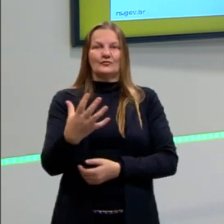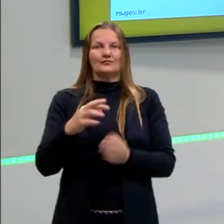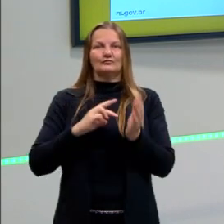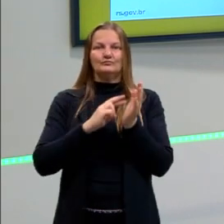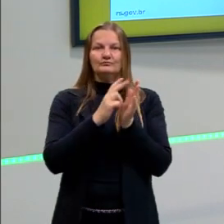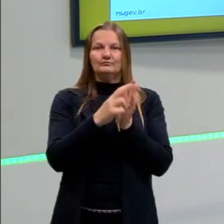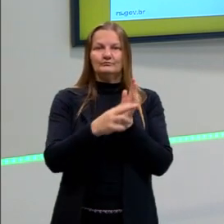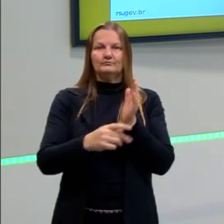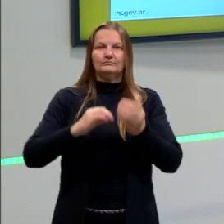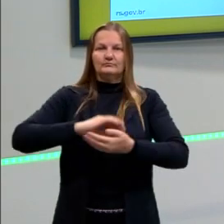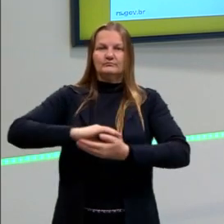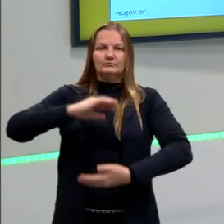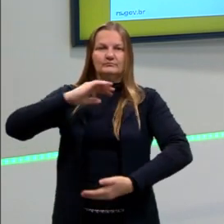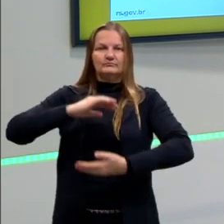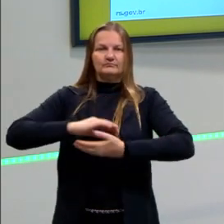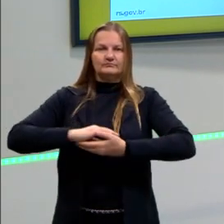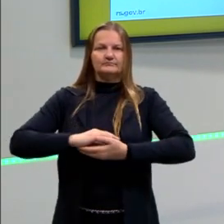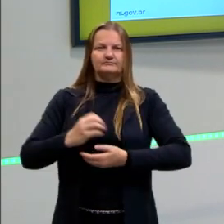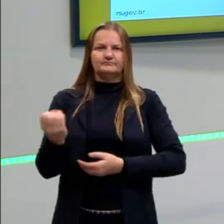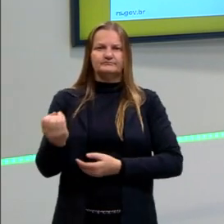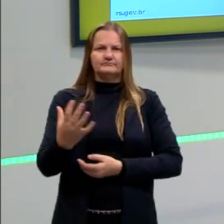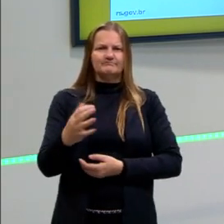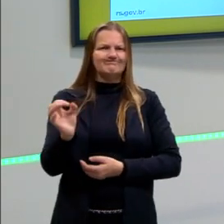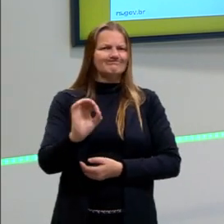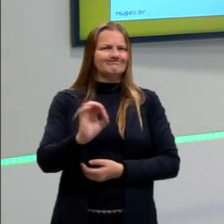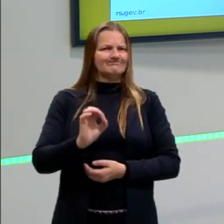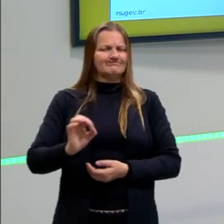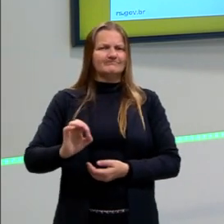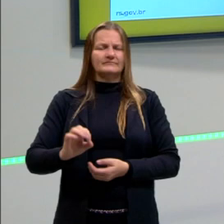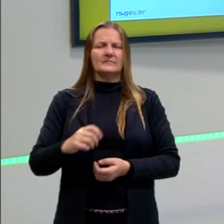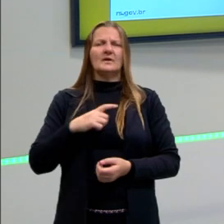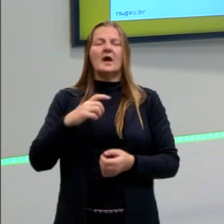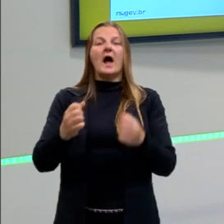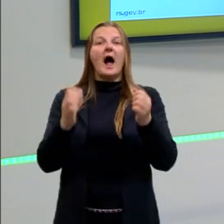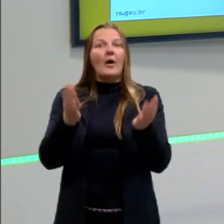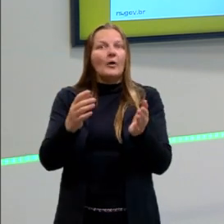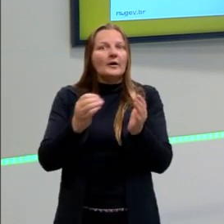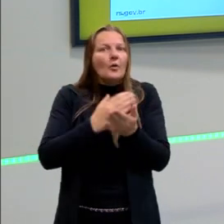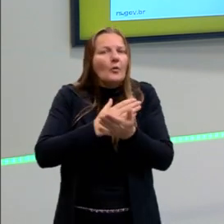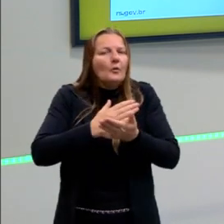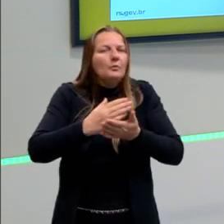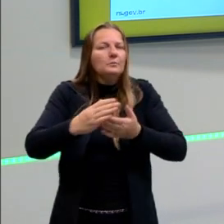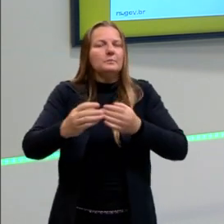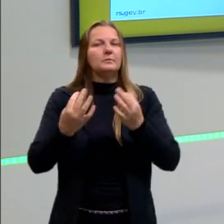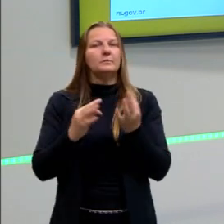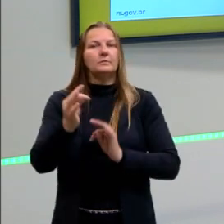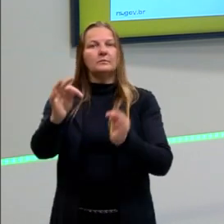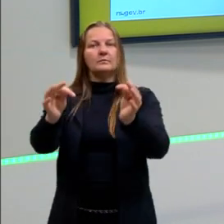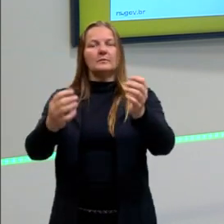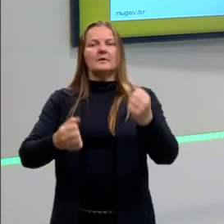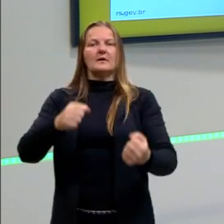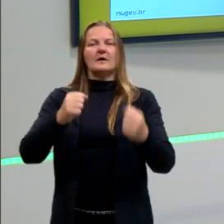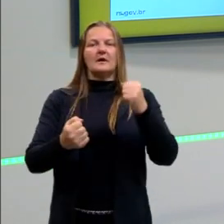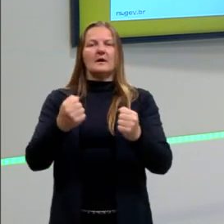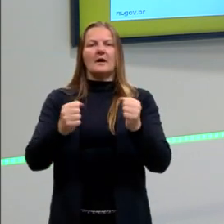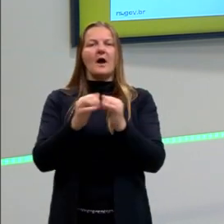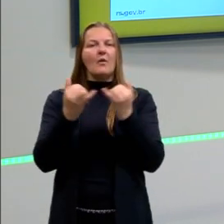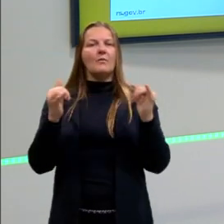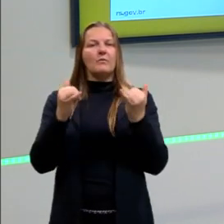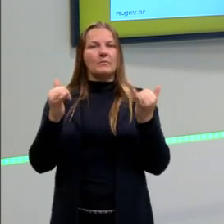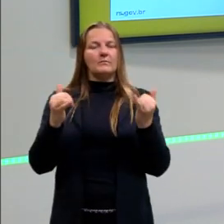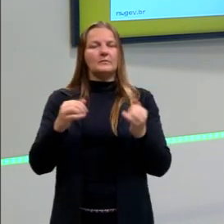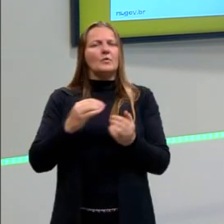grandes aplicações, né, de carros elétricos, né, as grandes montadoras estão partindo para esses